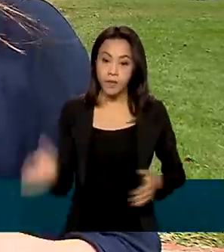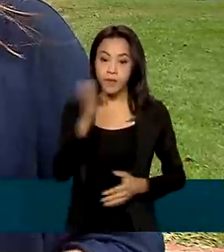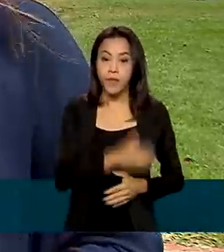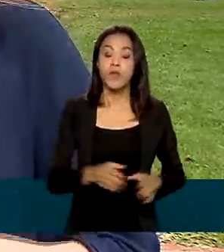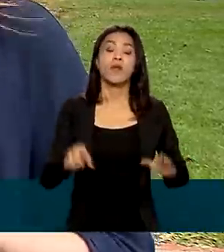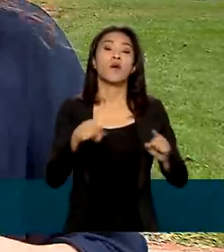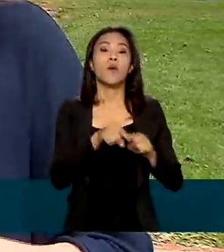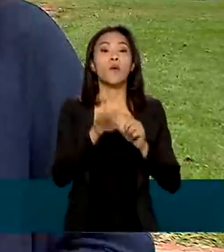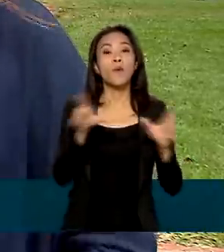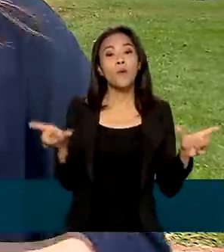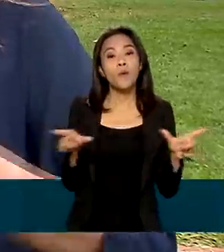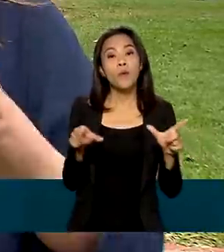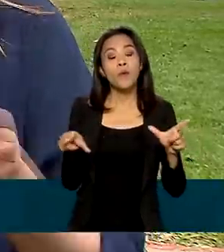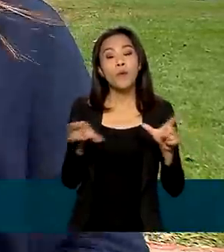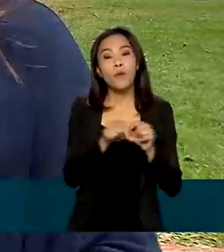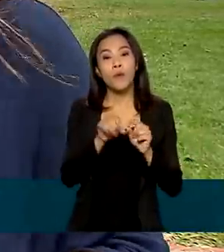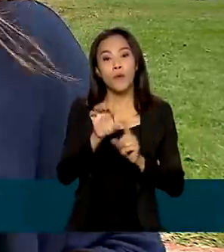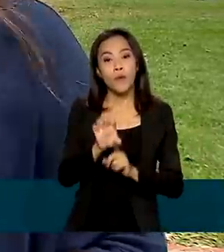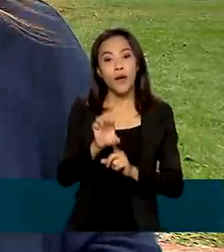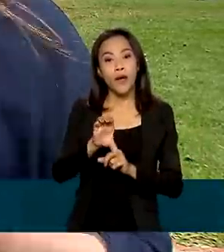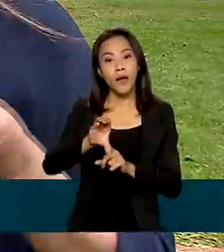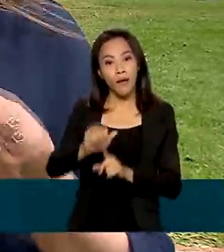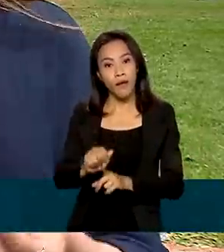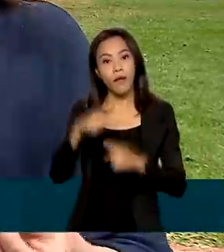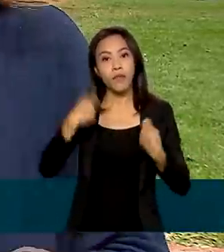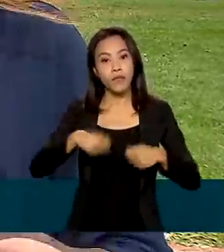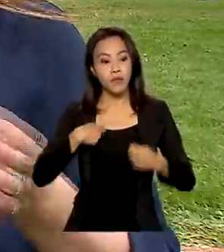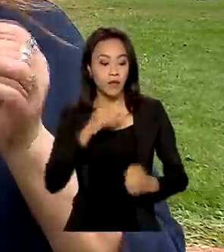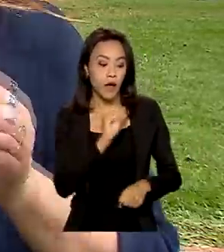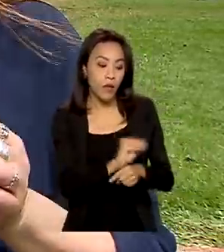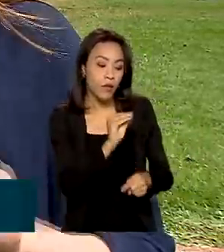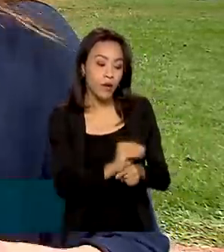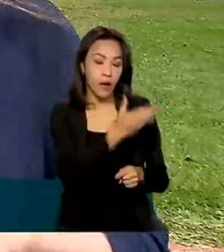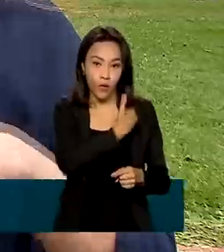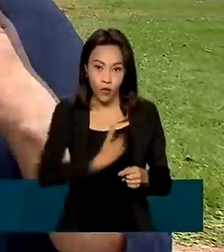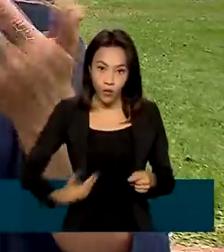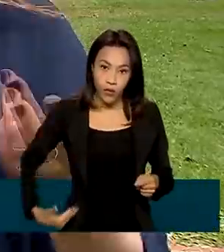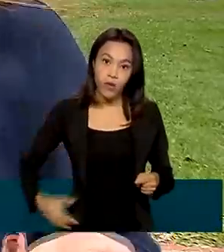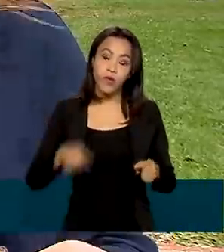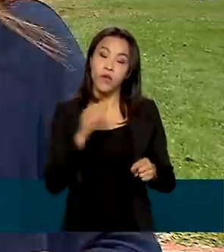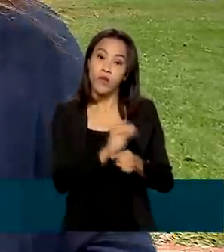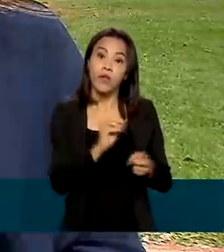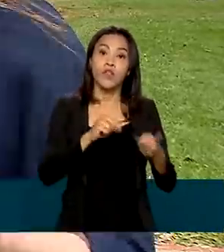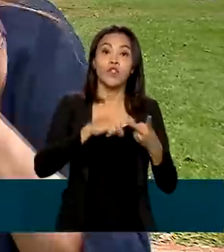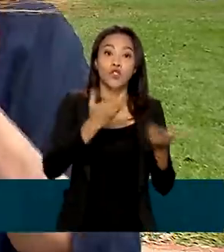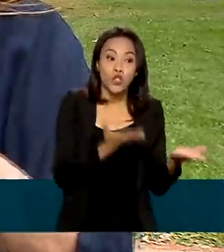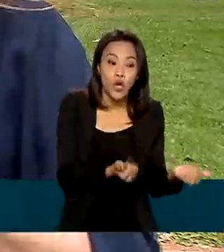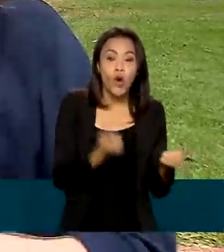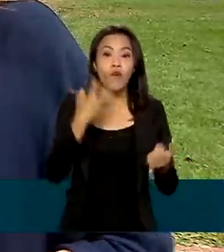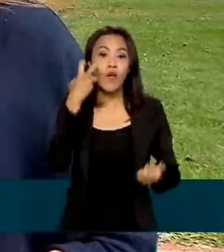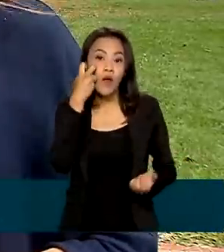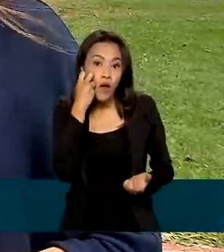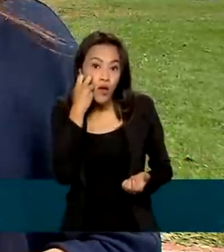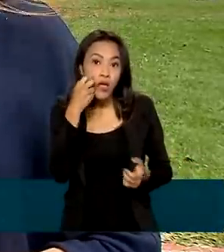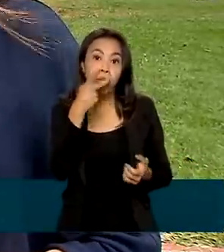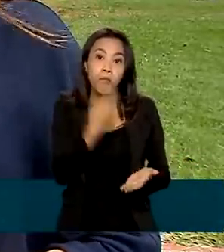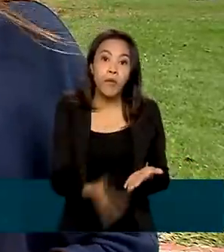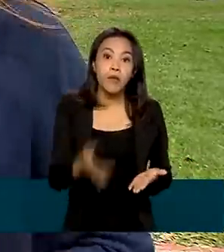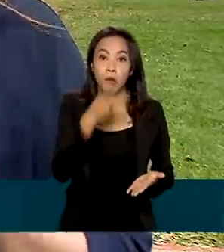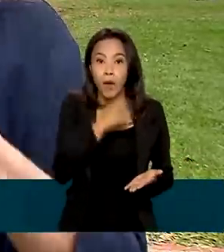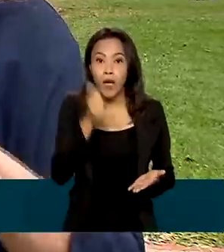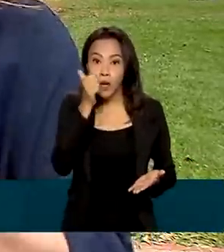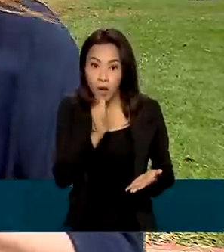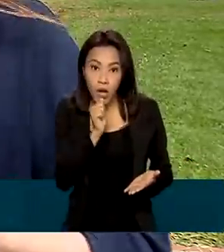determina que o Estado deve amparar jovens, órfãos ou abandonados até que complete 18